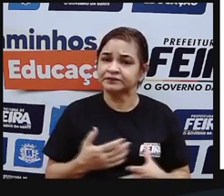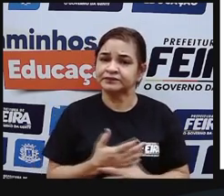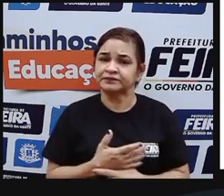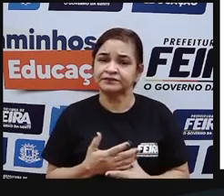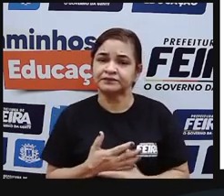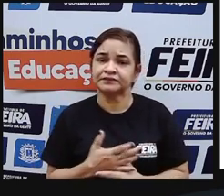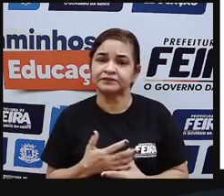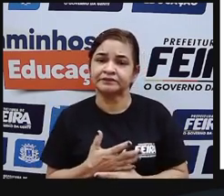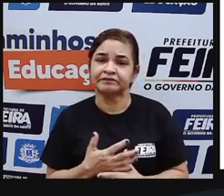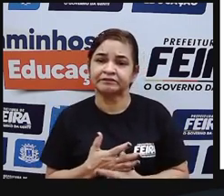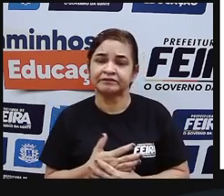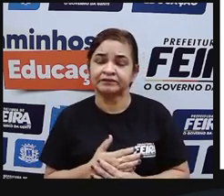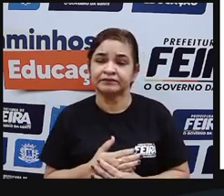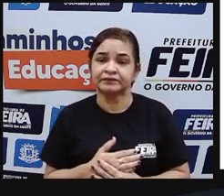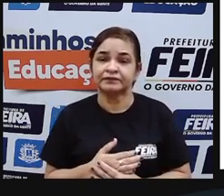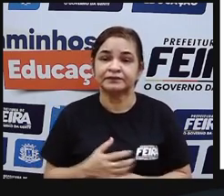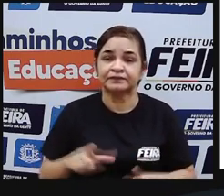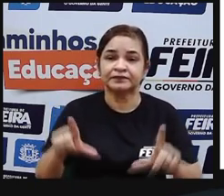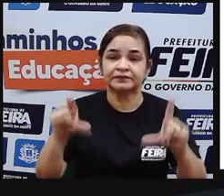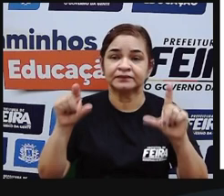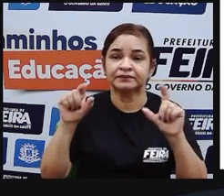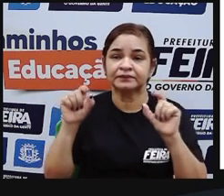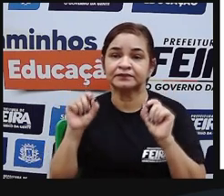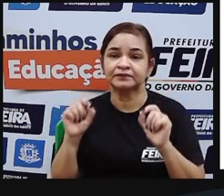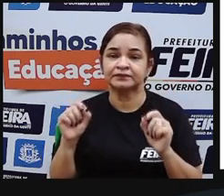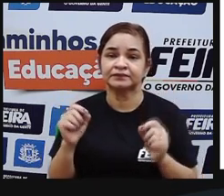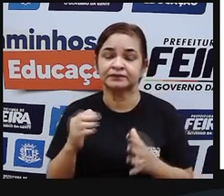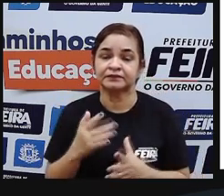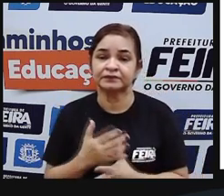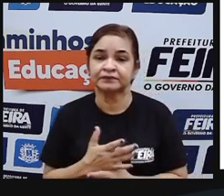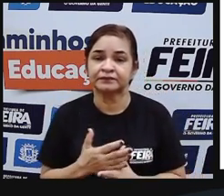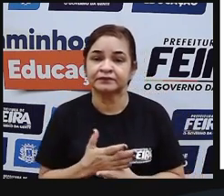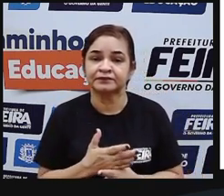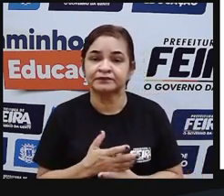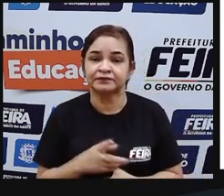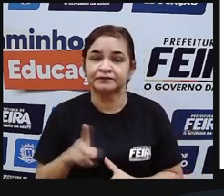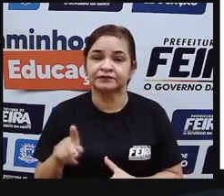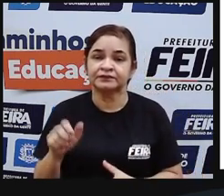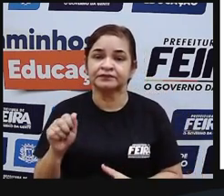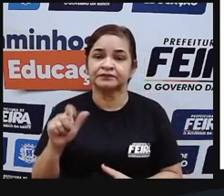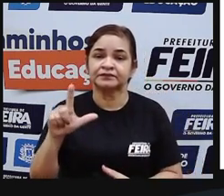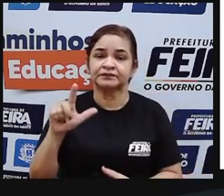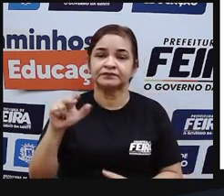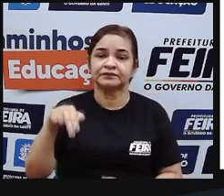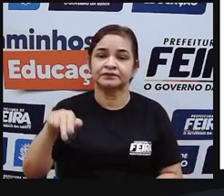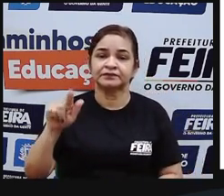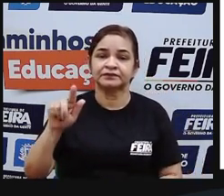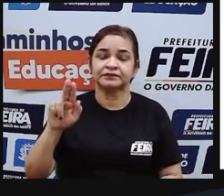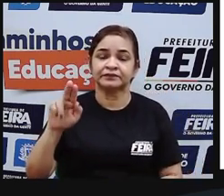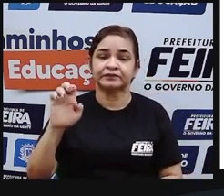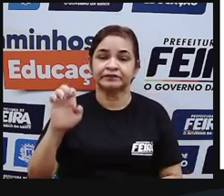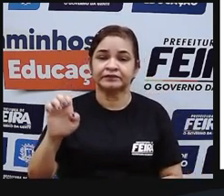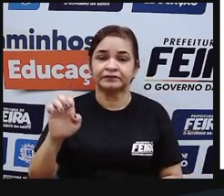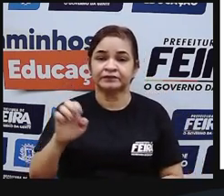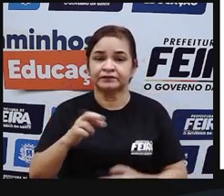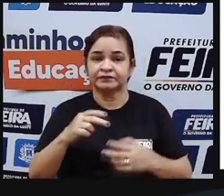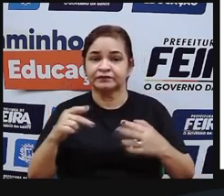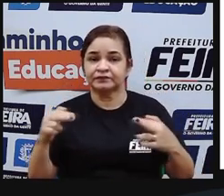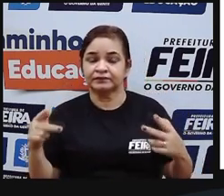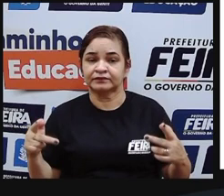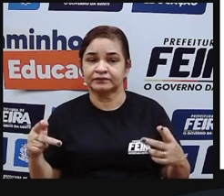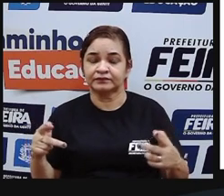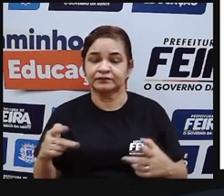teocráticas destacam-se as cidades de Palenque Tical Mayapã e Tchinchin